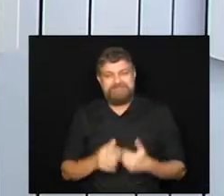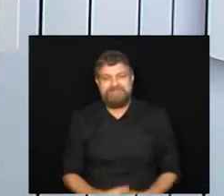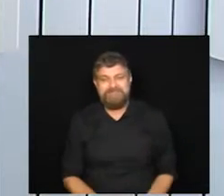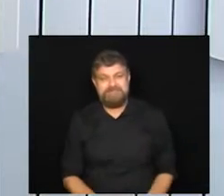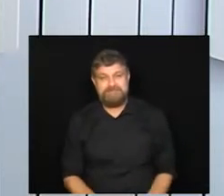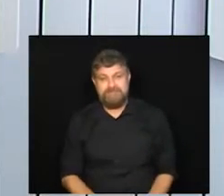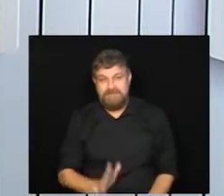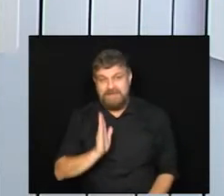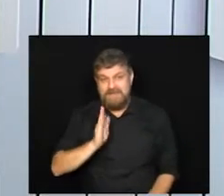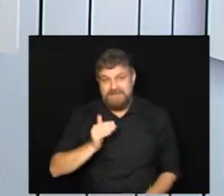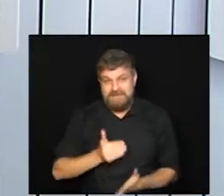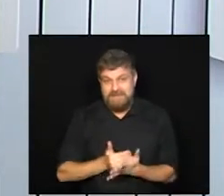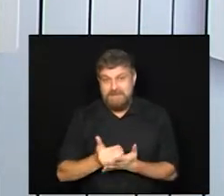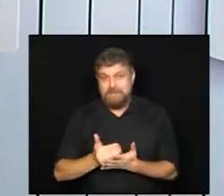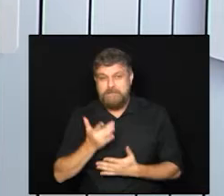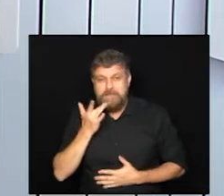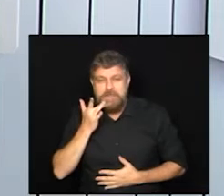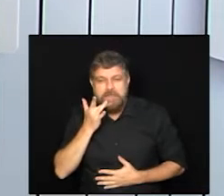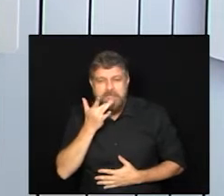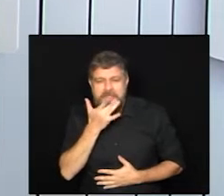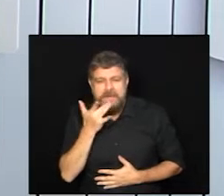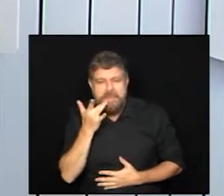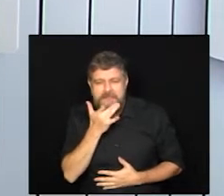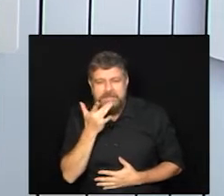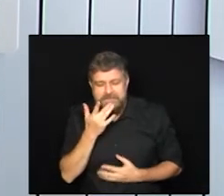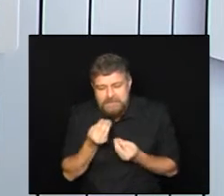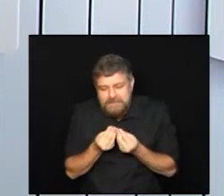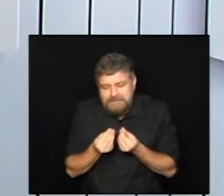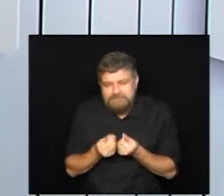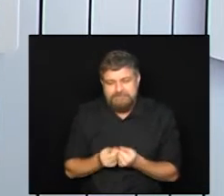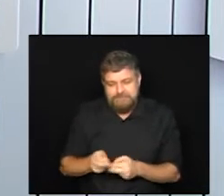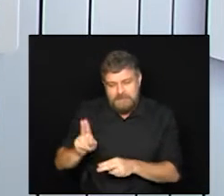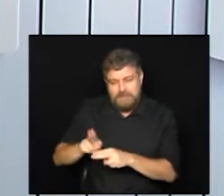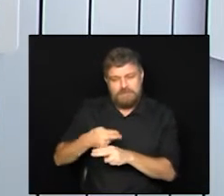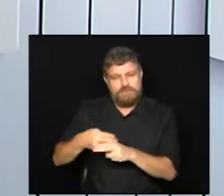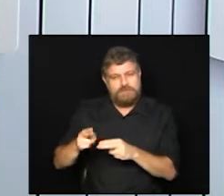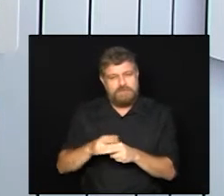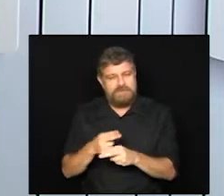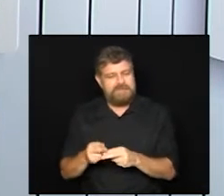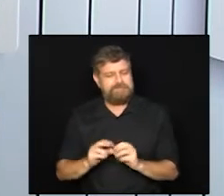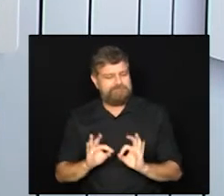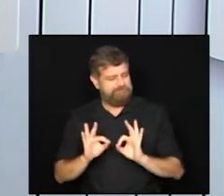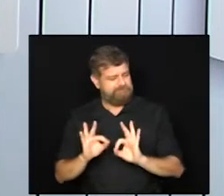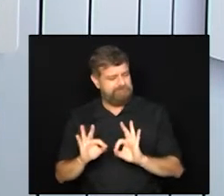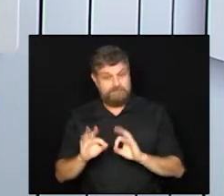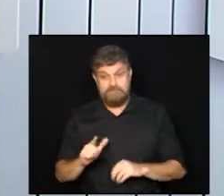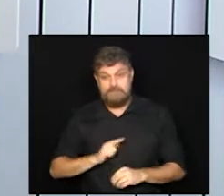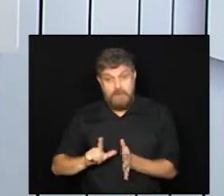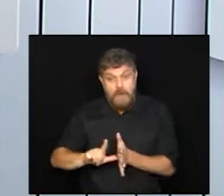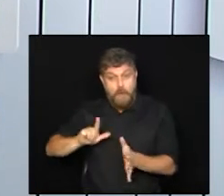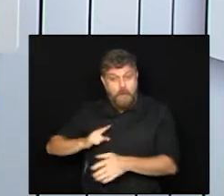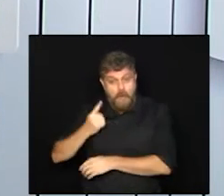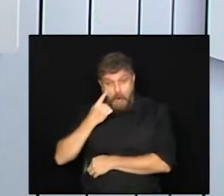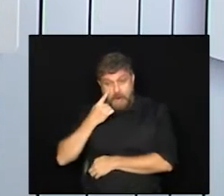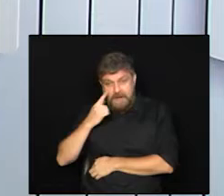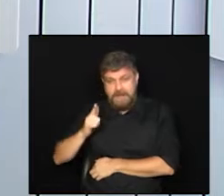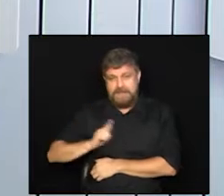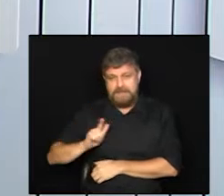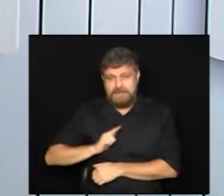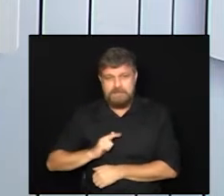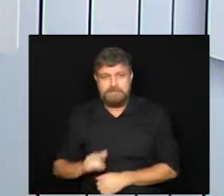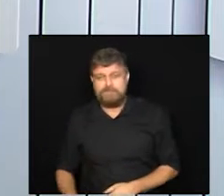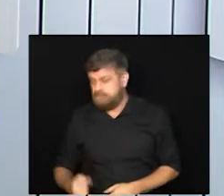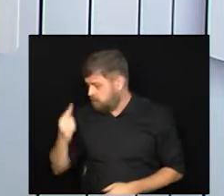Já para dar uma água na boca, né? Aí esses ovos de chocolate. Mas antes, olha só, mudança no